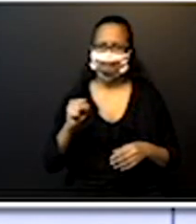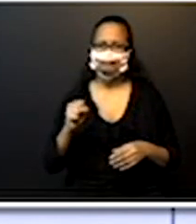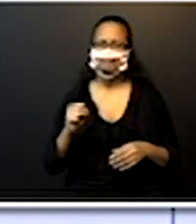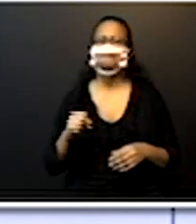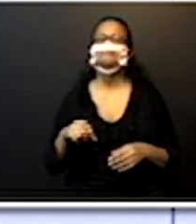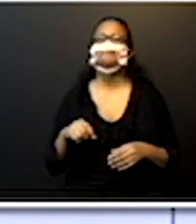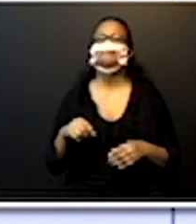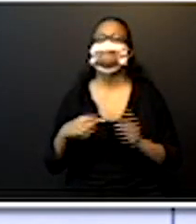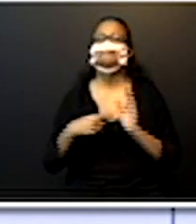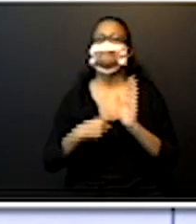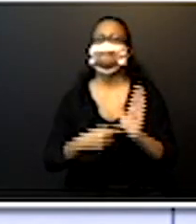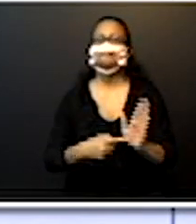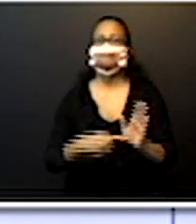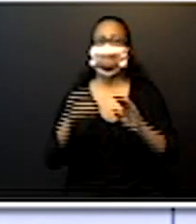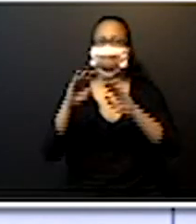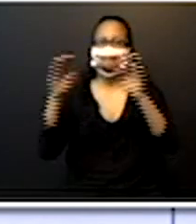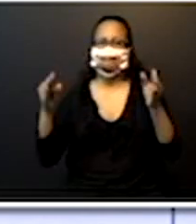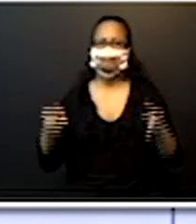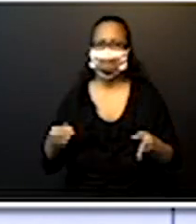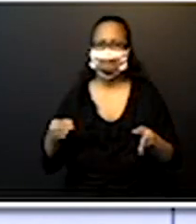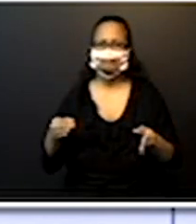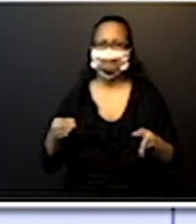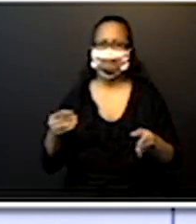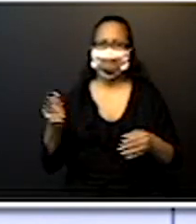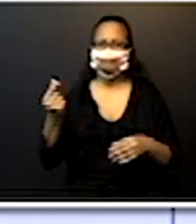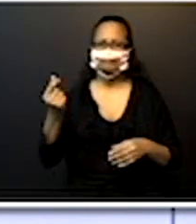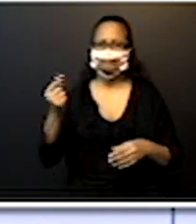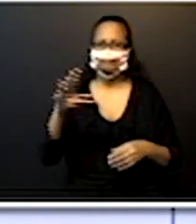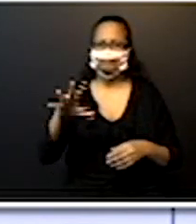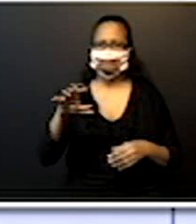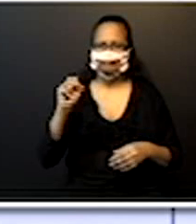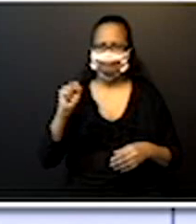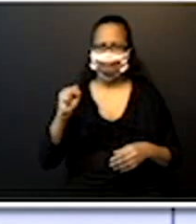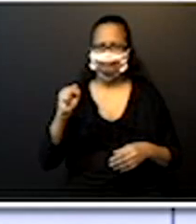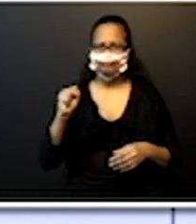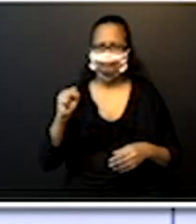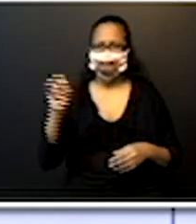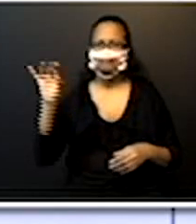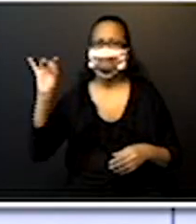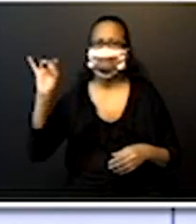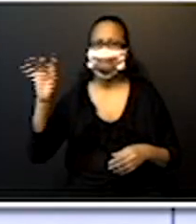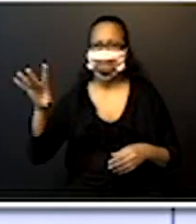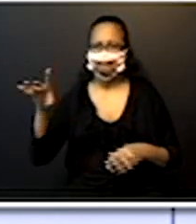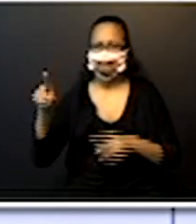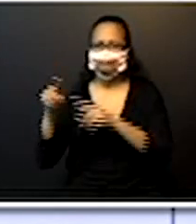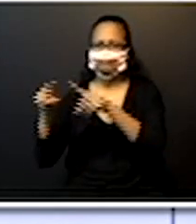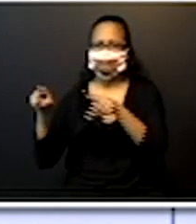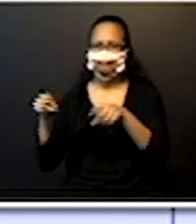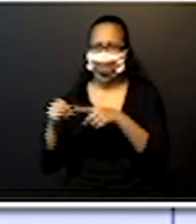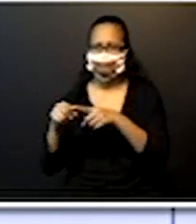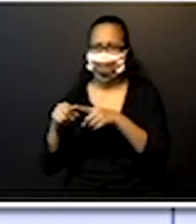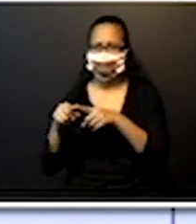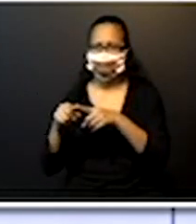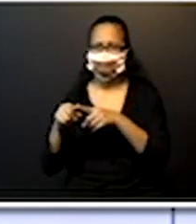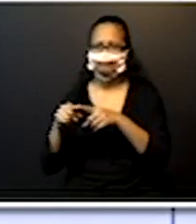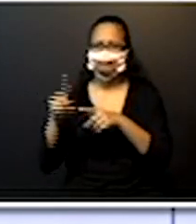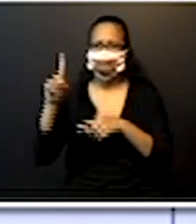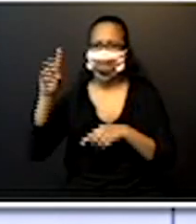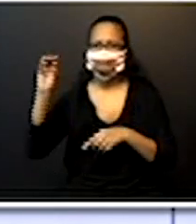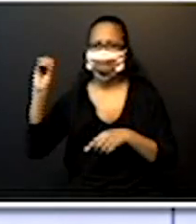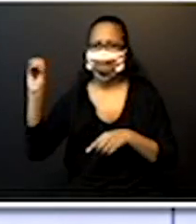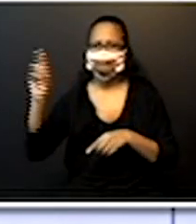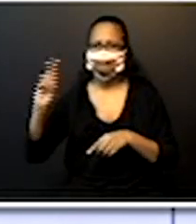só sai nota de 100 e de 10. Como que vai ser isso pra mim? Né? Como que vai sair essas